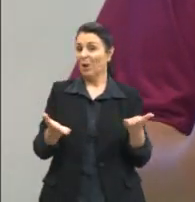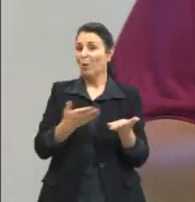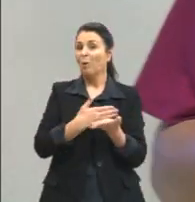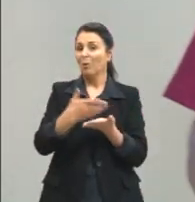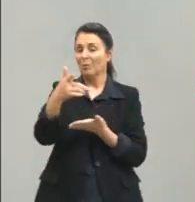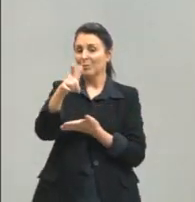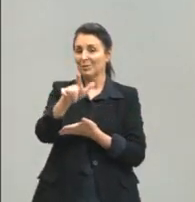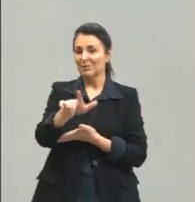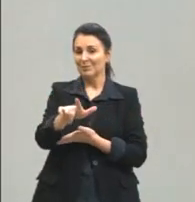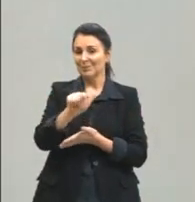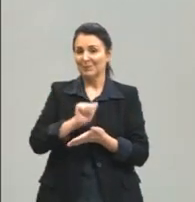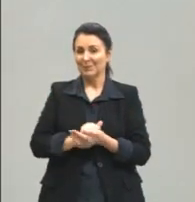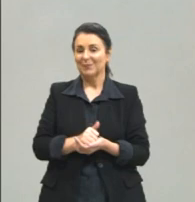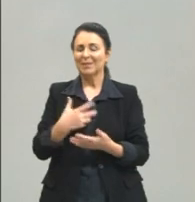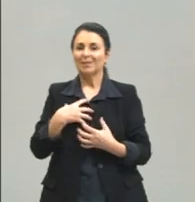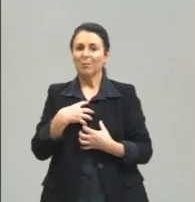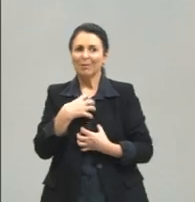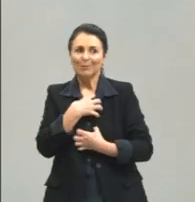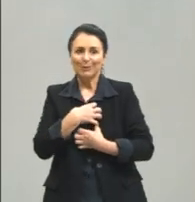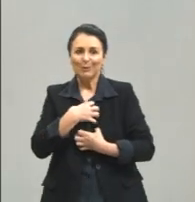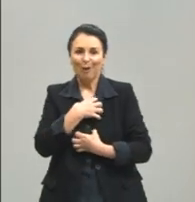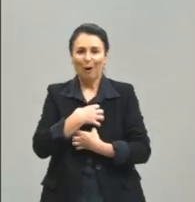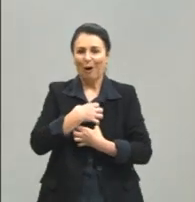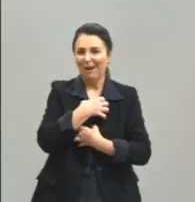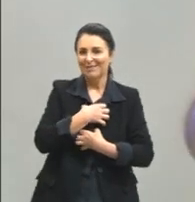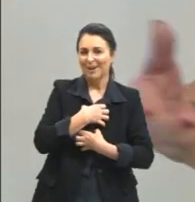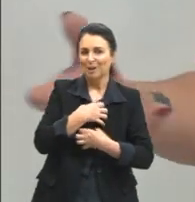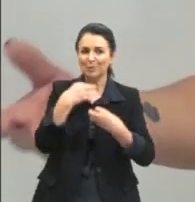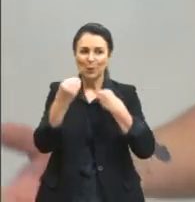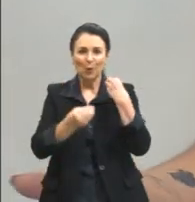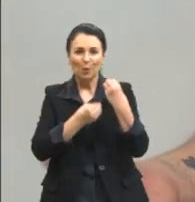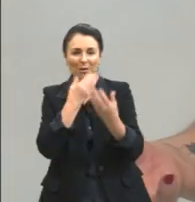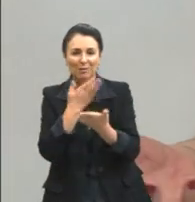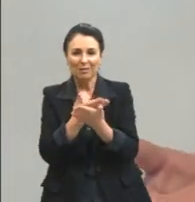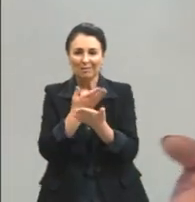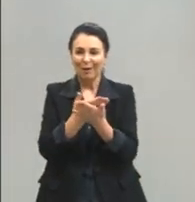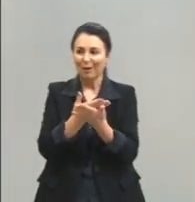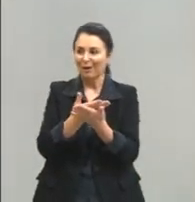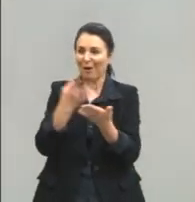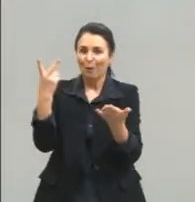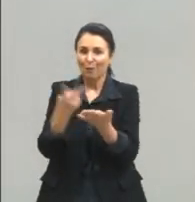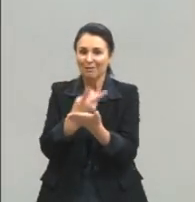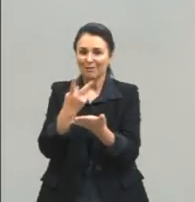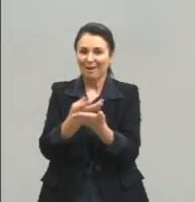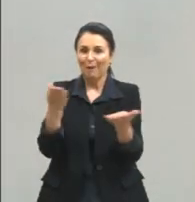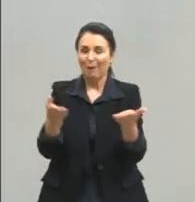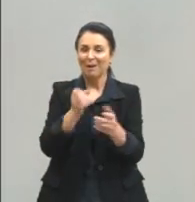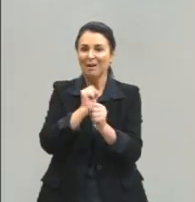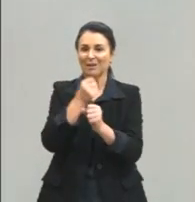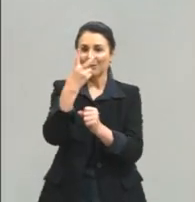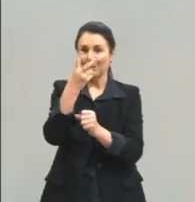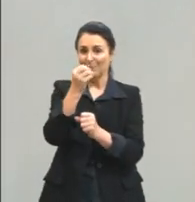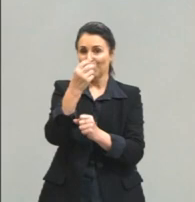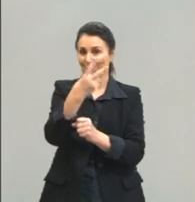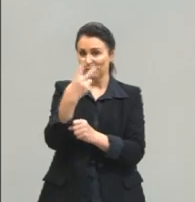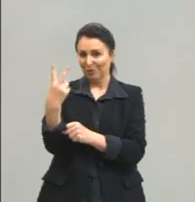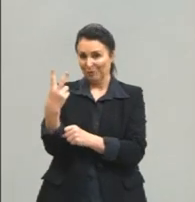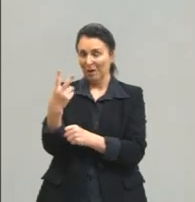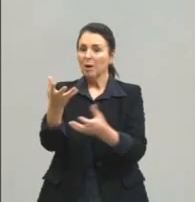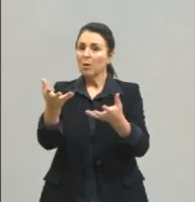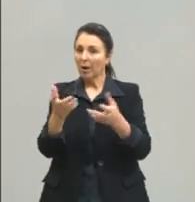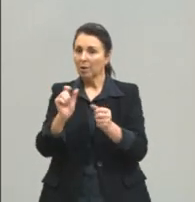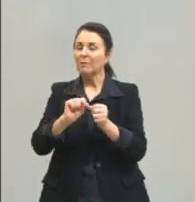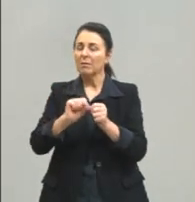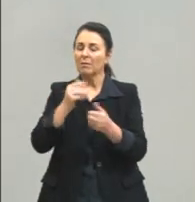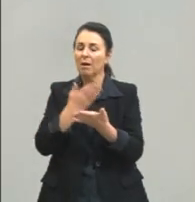ansiosa com como as nossas aulas vão correr. Eu espero aqui poder fazer o melhor para atender